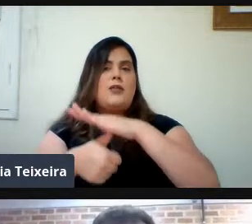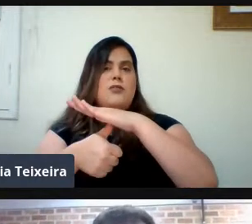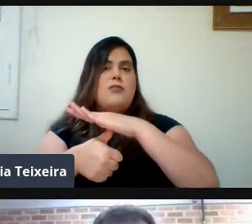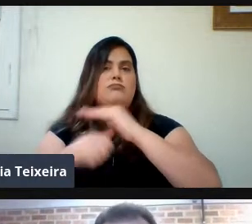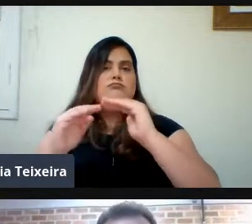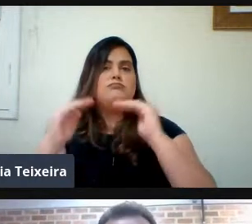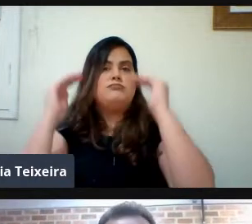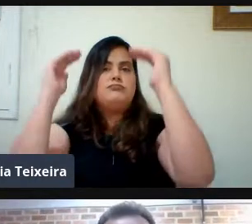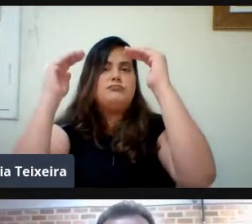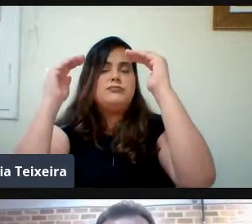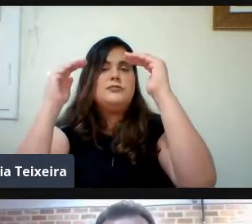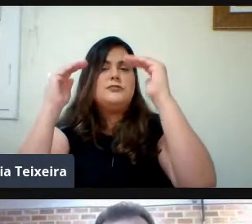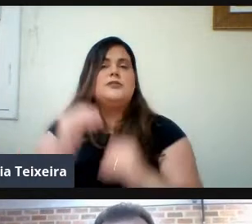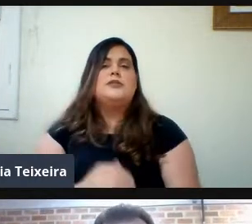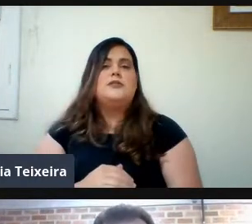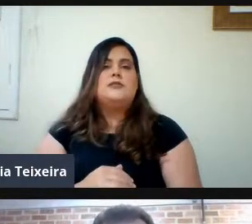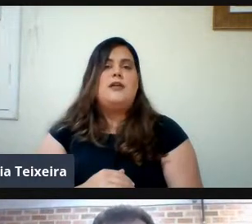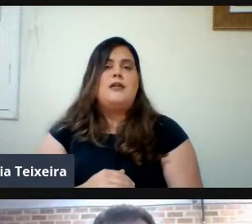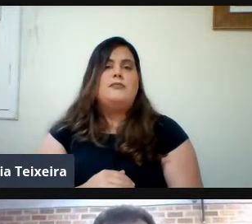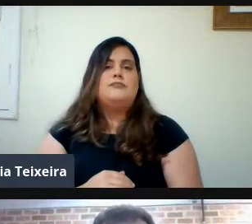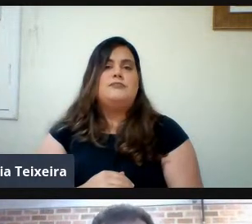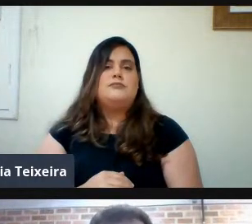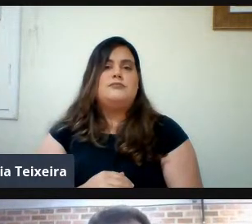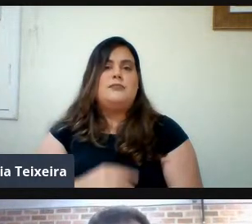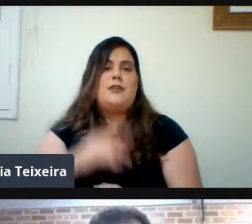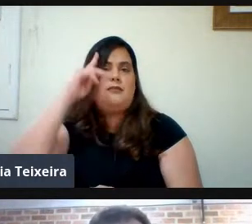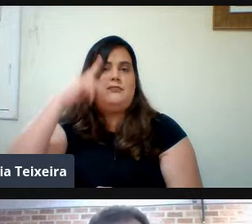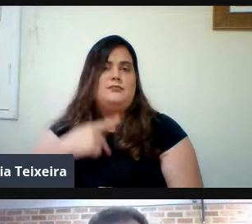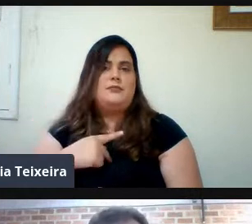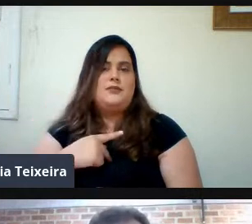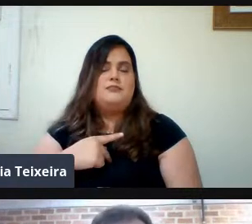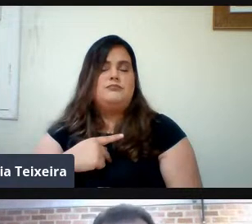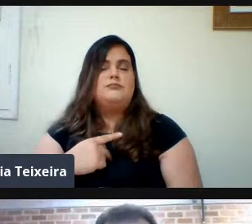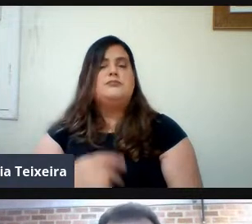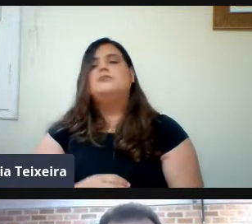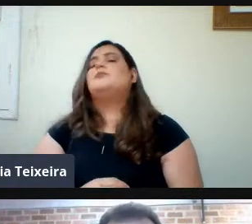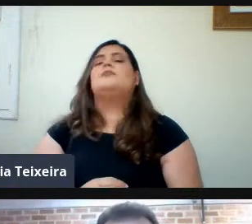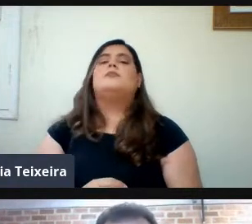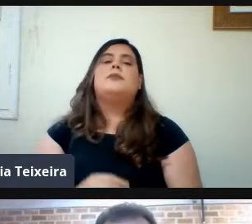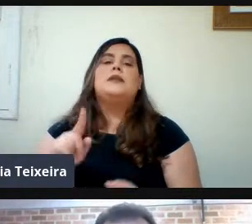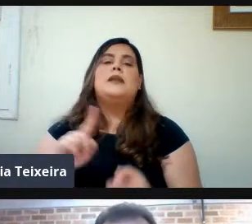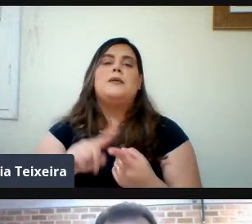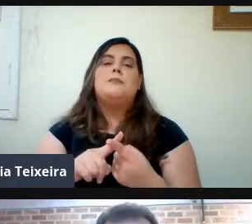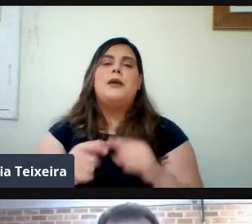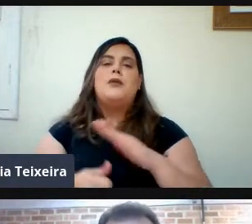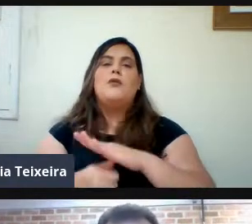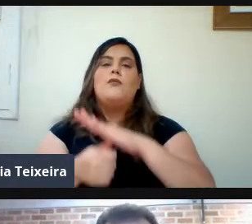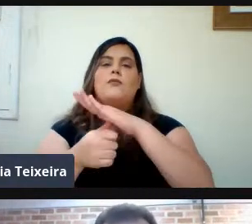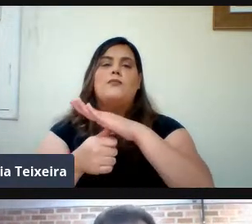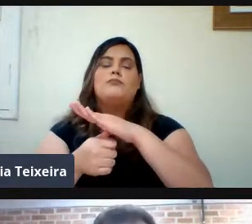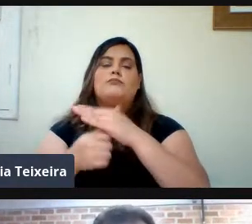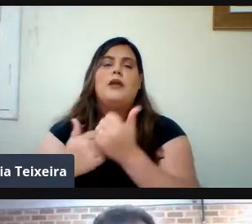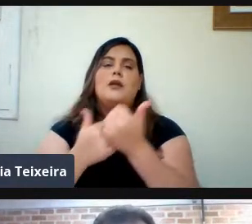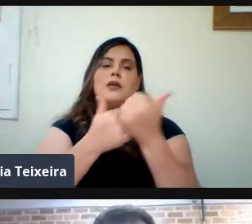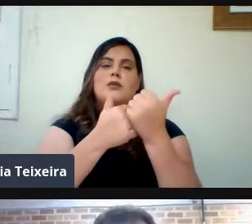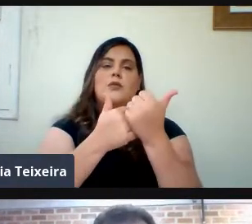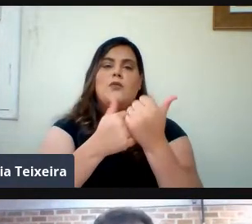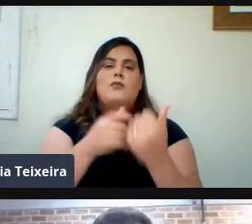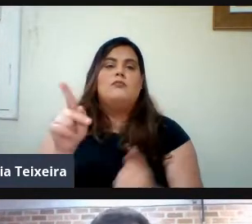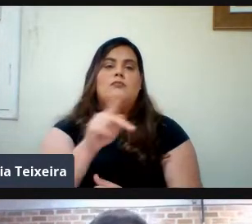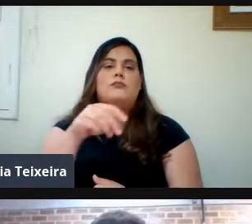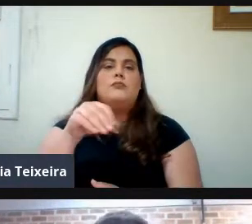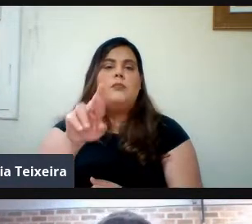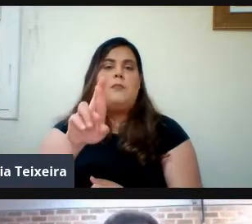Reitor Atual Professor Marcio Farias Nosso Vice-Reitor Nós Temos A Coordenação Geral Dos Cursos Que Coincide Com